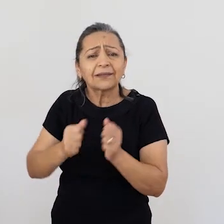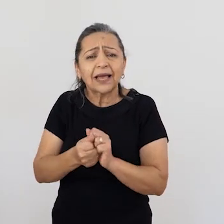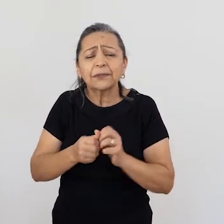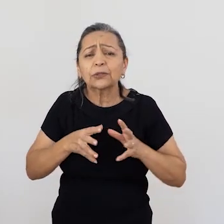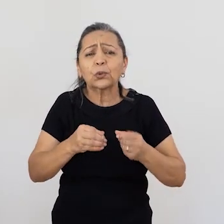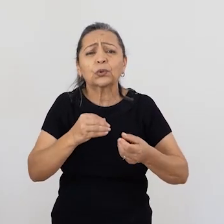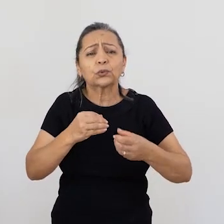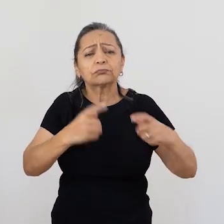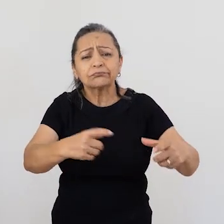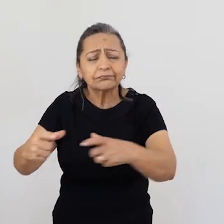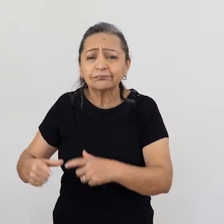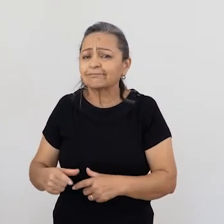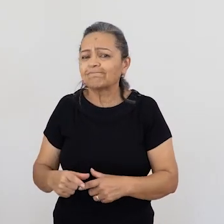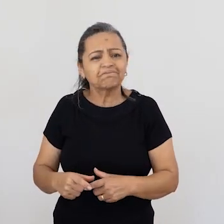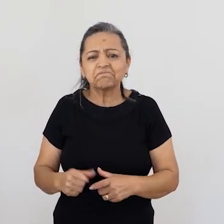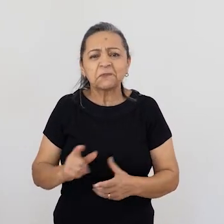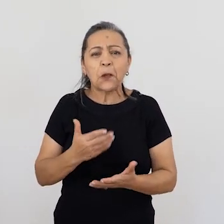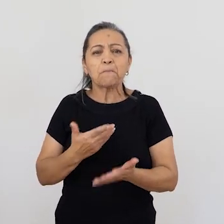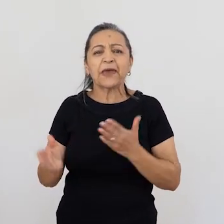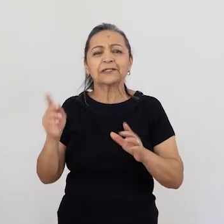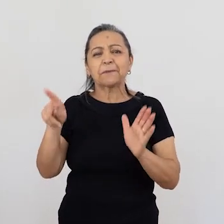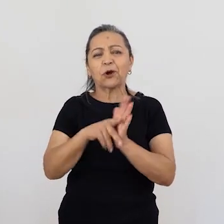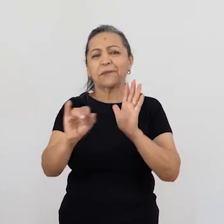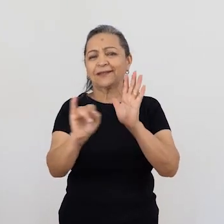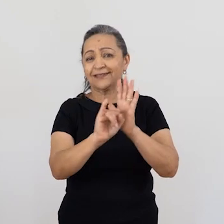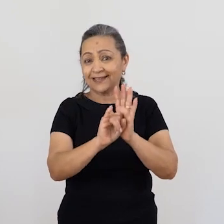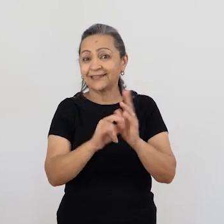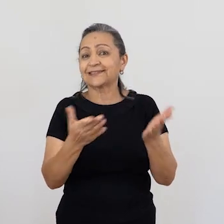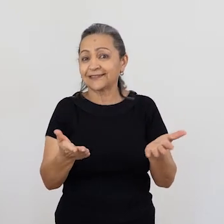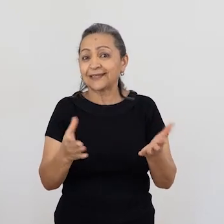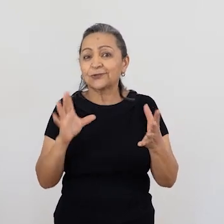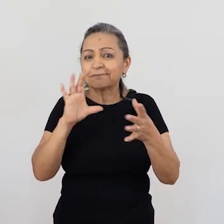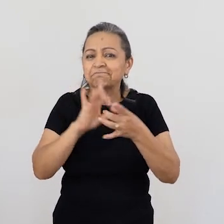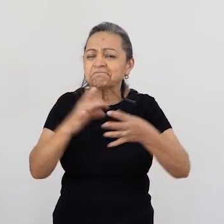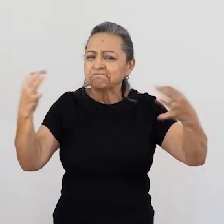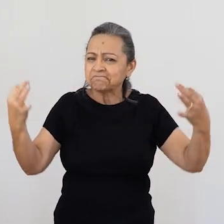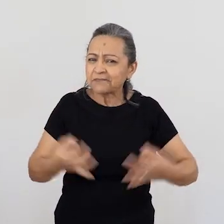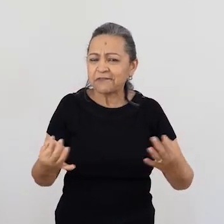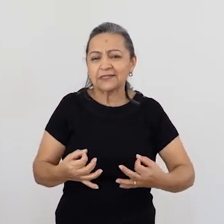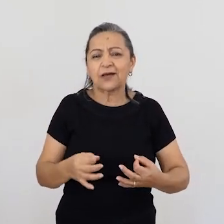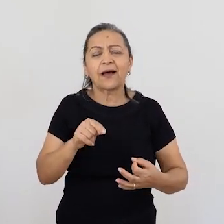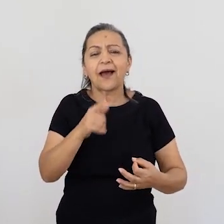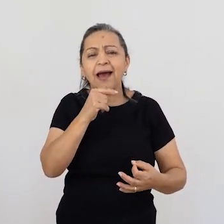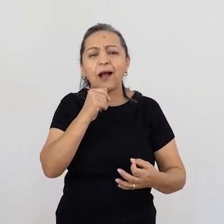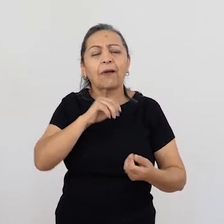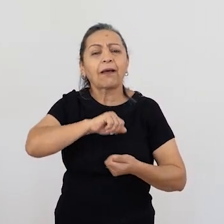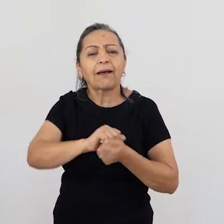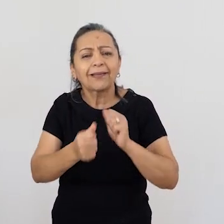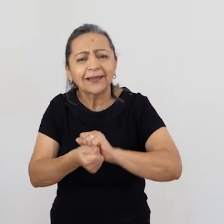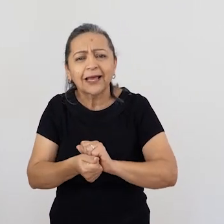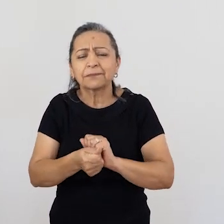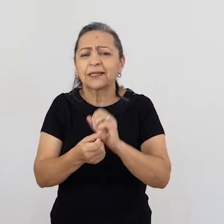Você coloca num... No entanto, ela permeia os espaços e ela não perde a sua